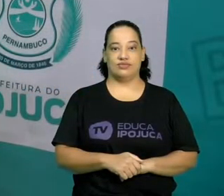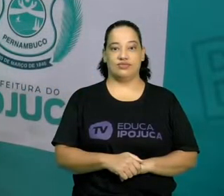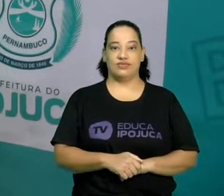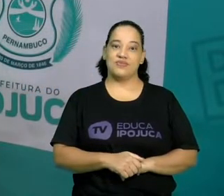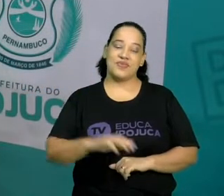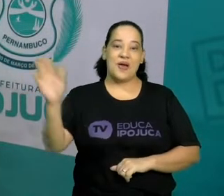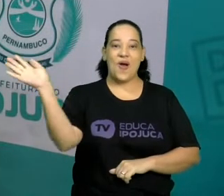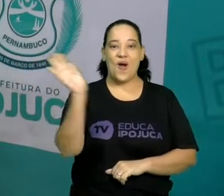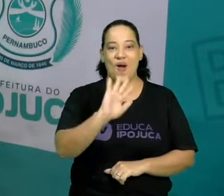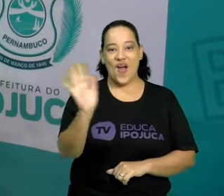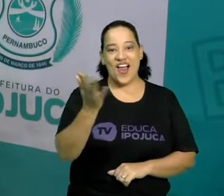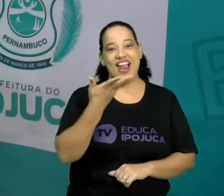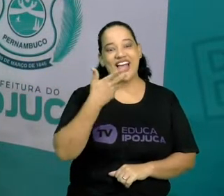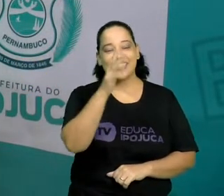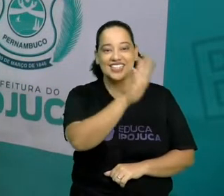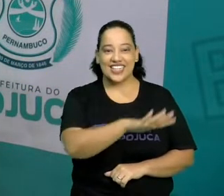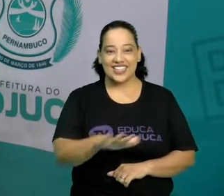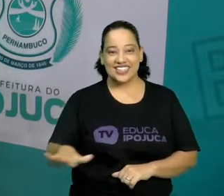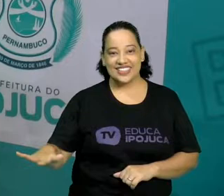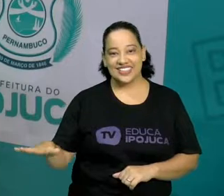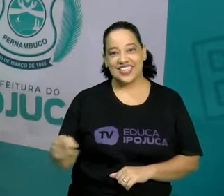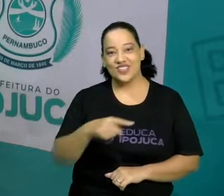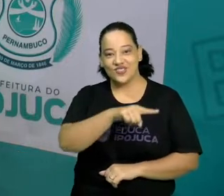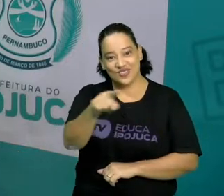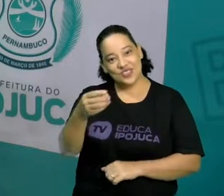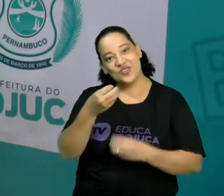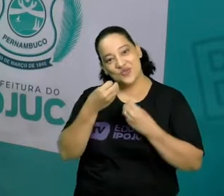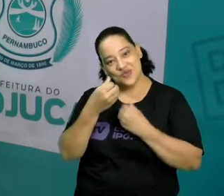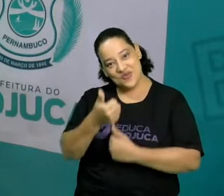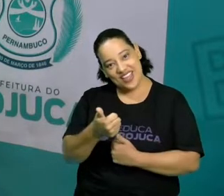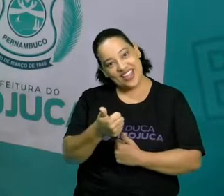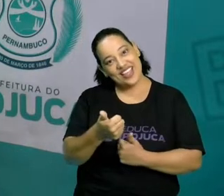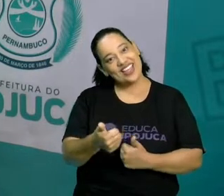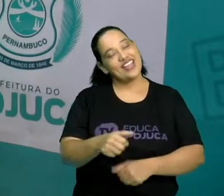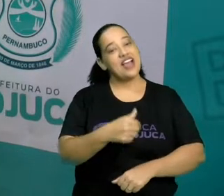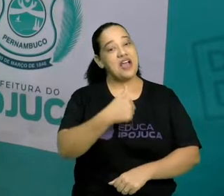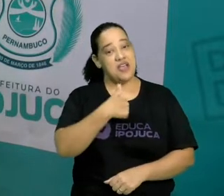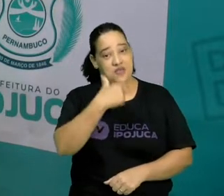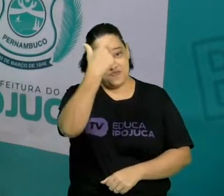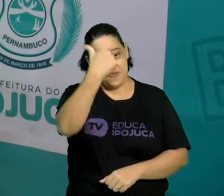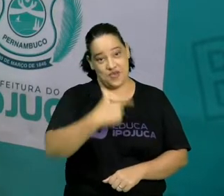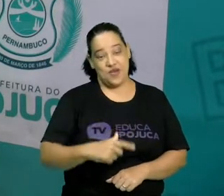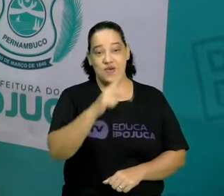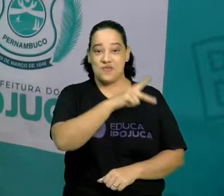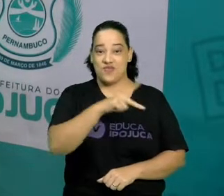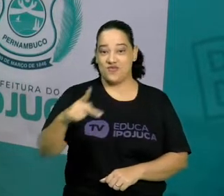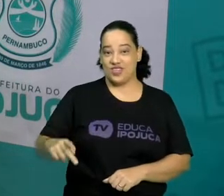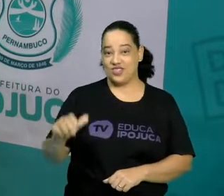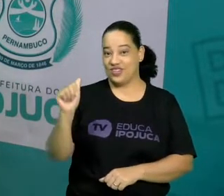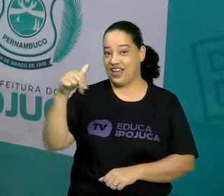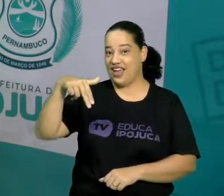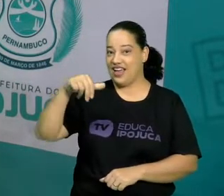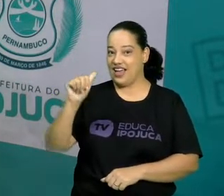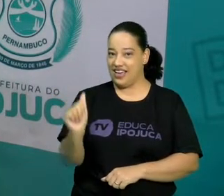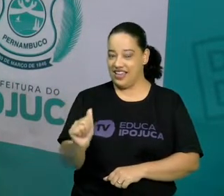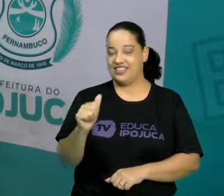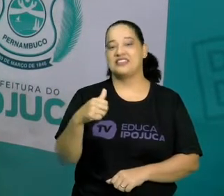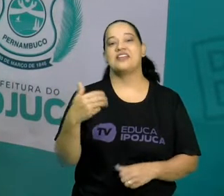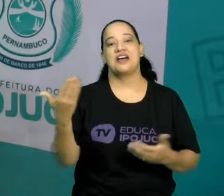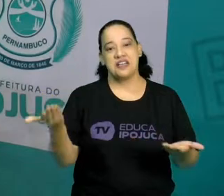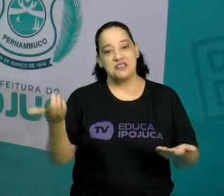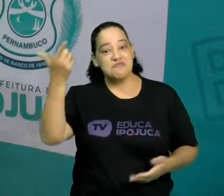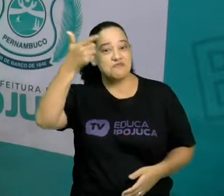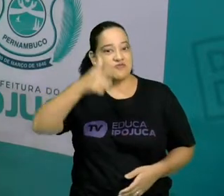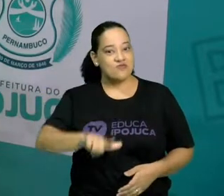Olá, crianças! Tudo bem com vocês? Eu sou a professora Ana e estamos mais uma